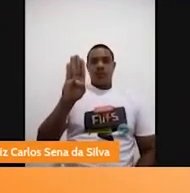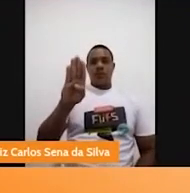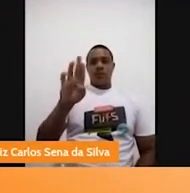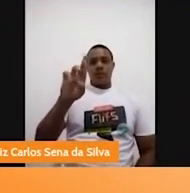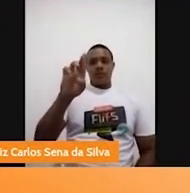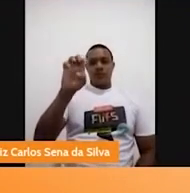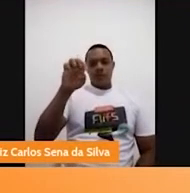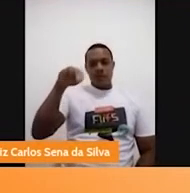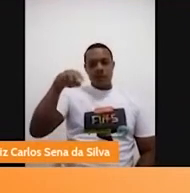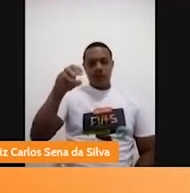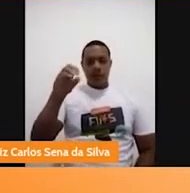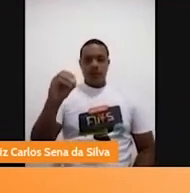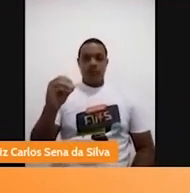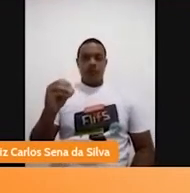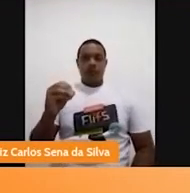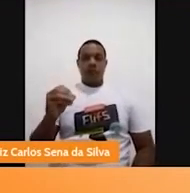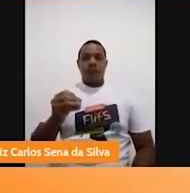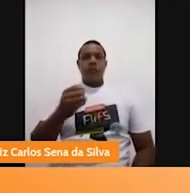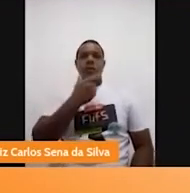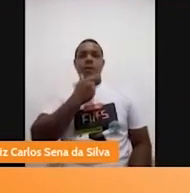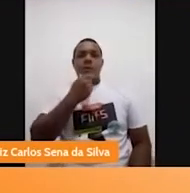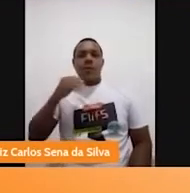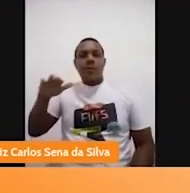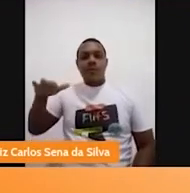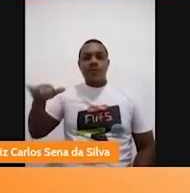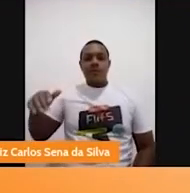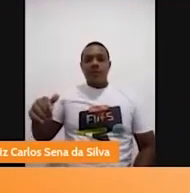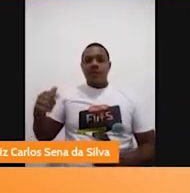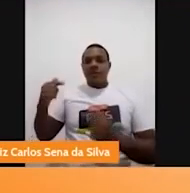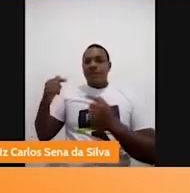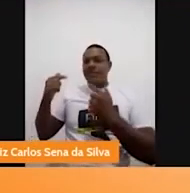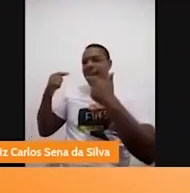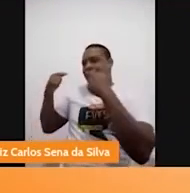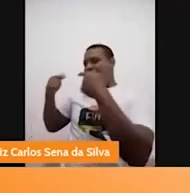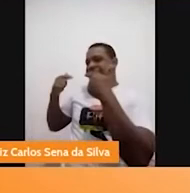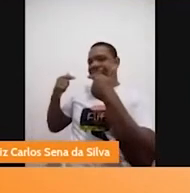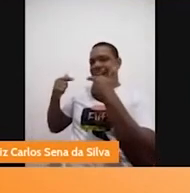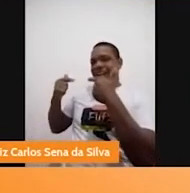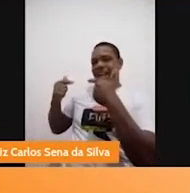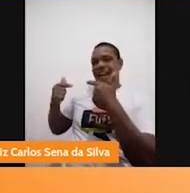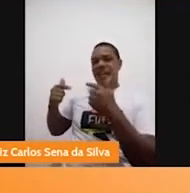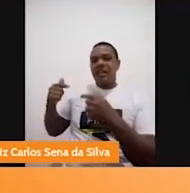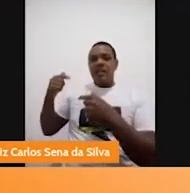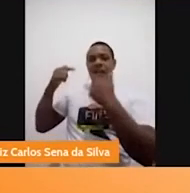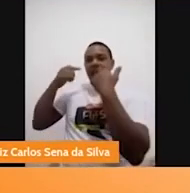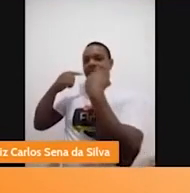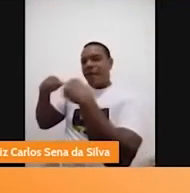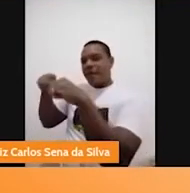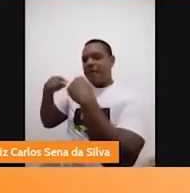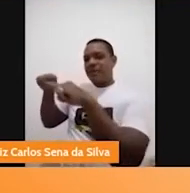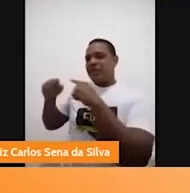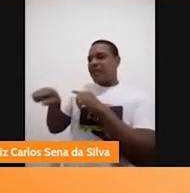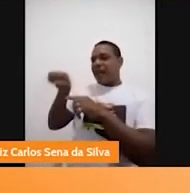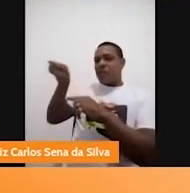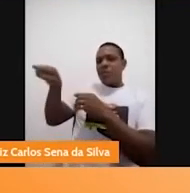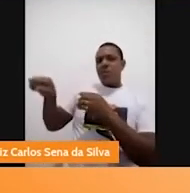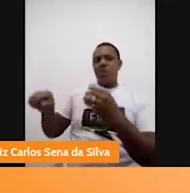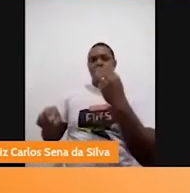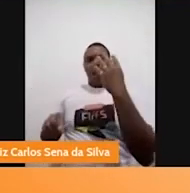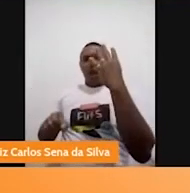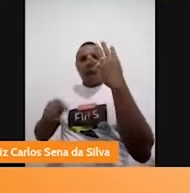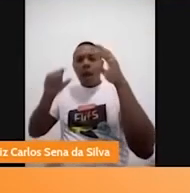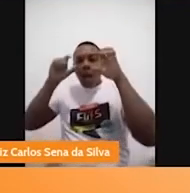Breno. Você veja que aqui ele está rindo, ele aponta o dedo na direção de Lala. E aqui ele chama Lala de quatro olhos,